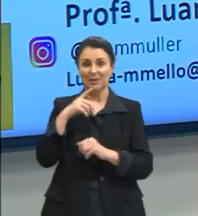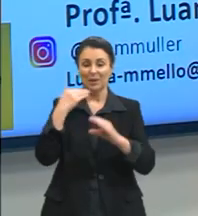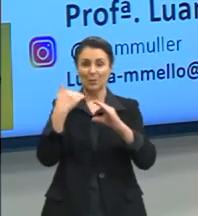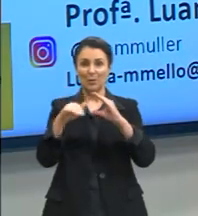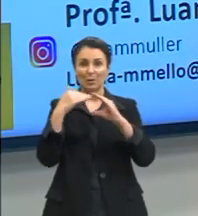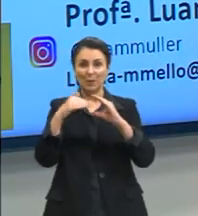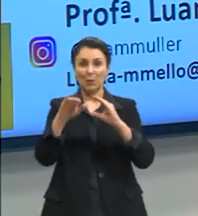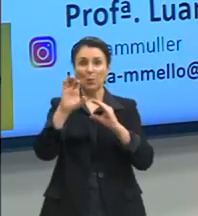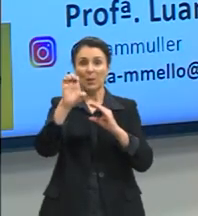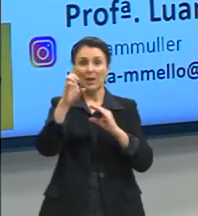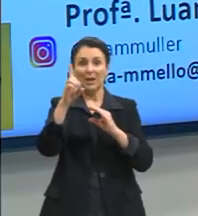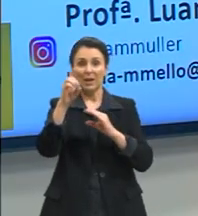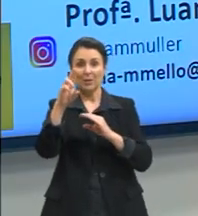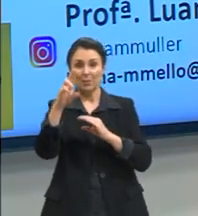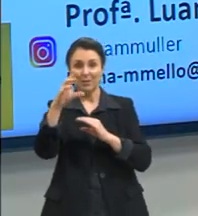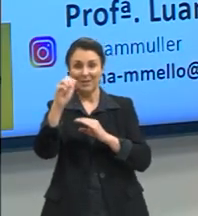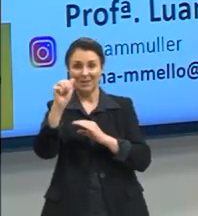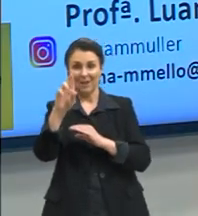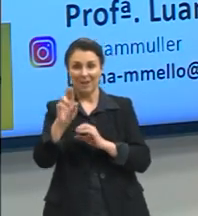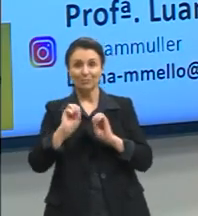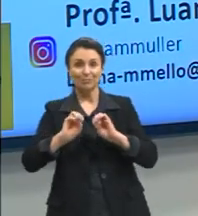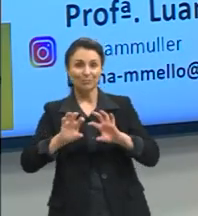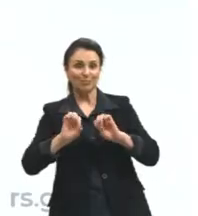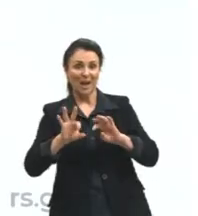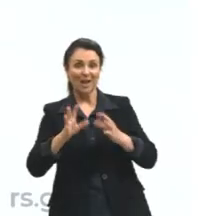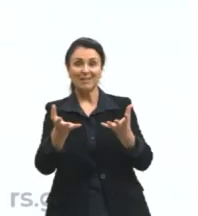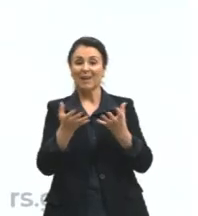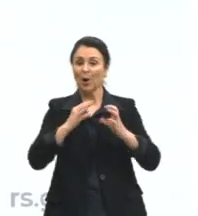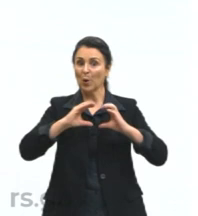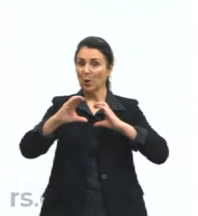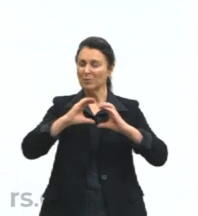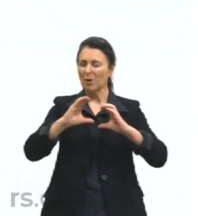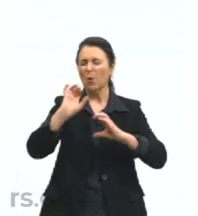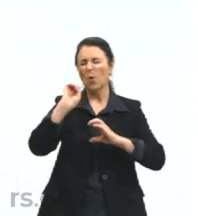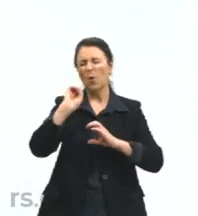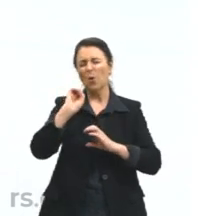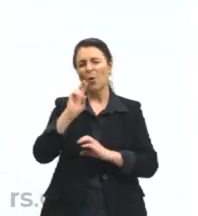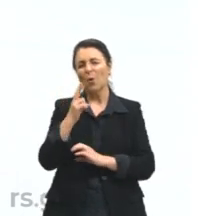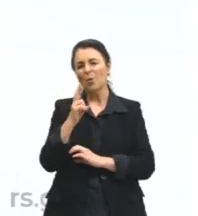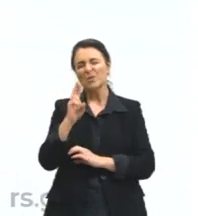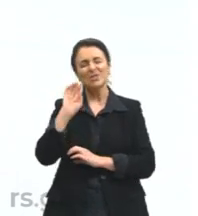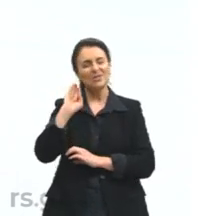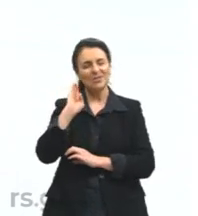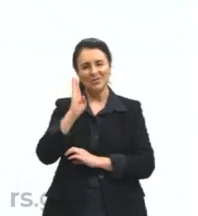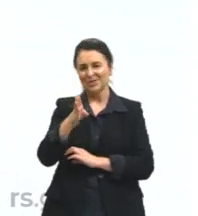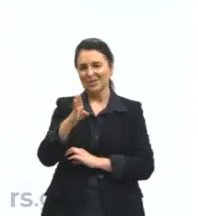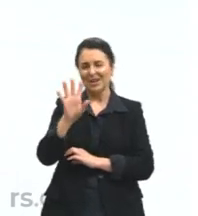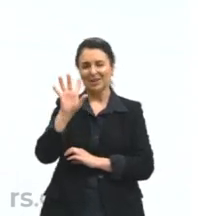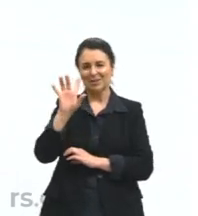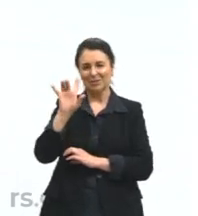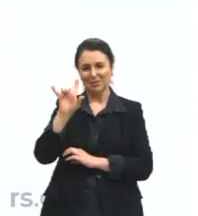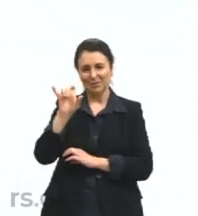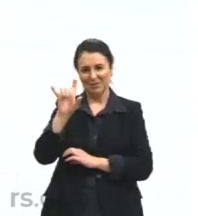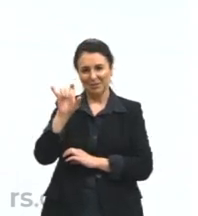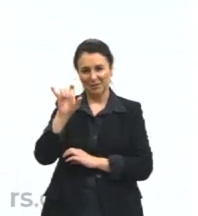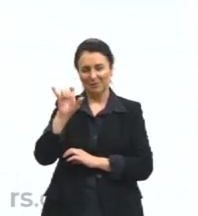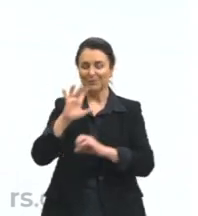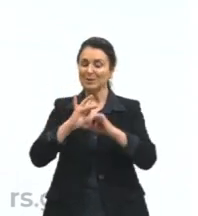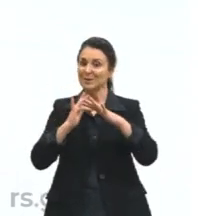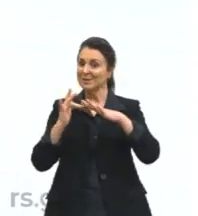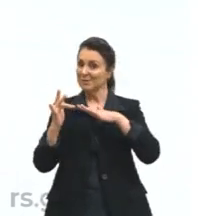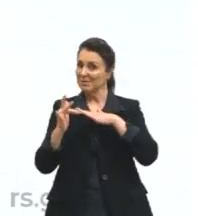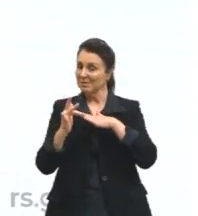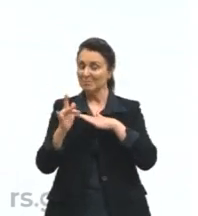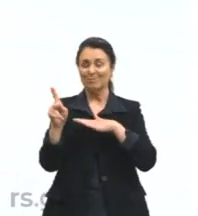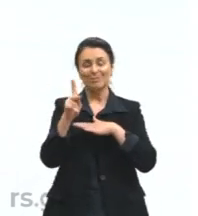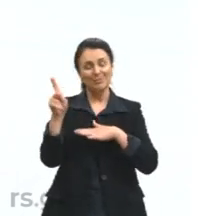do Educar, caso vocês queiram se comunicar comigo. Ou direct do Instagram ou pelo e-mail. Então, vocês têm aí dois canais de acesso para a